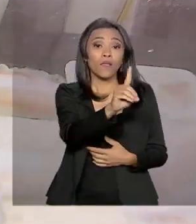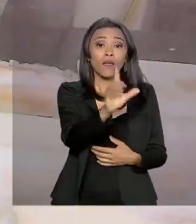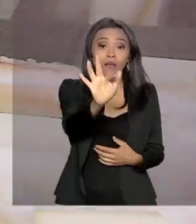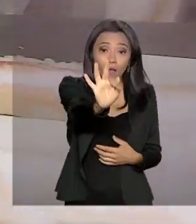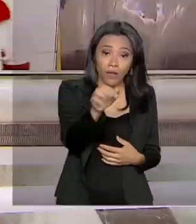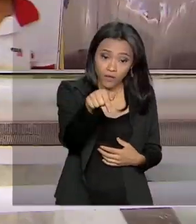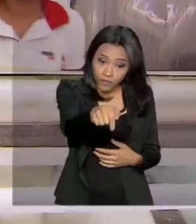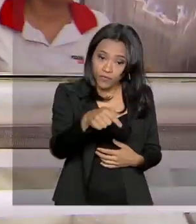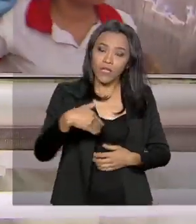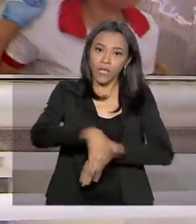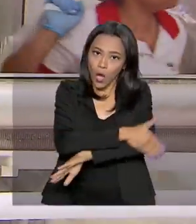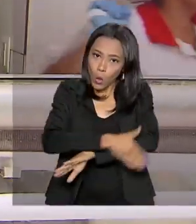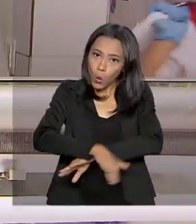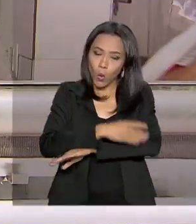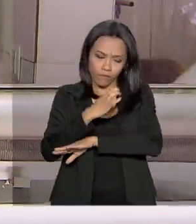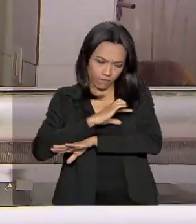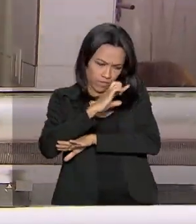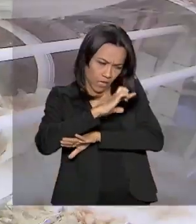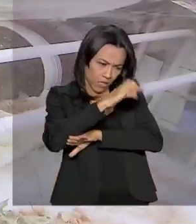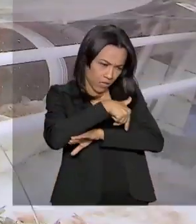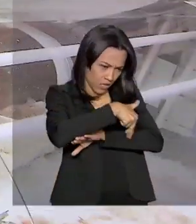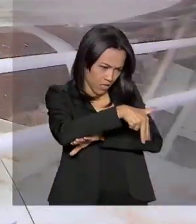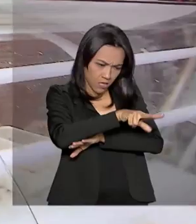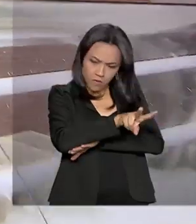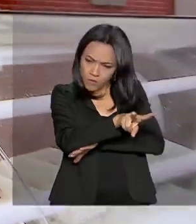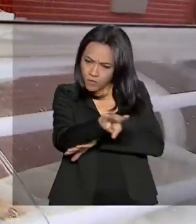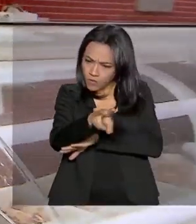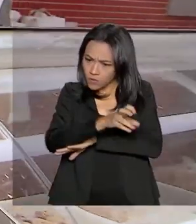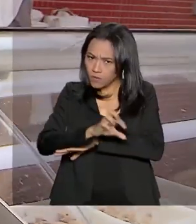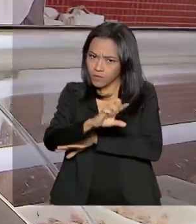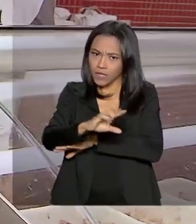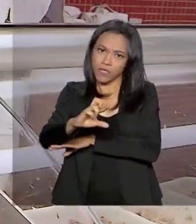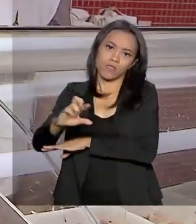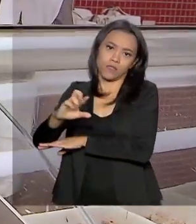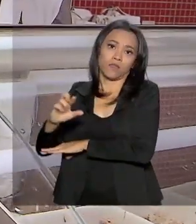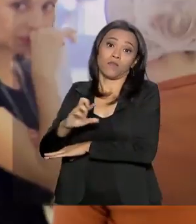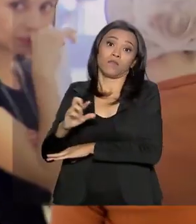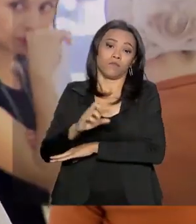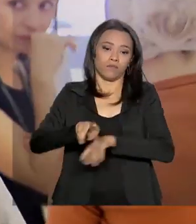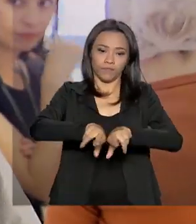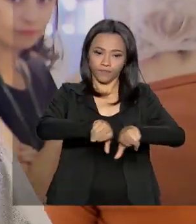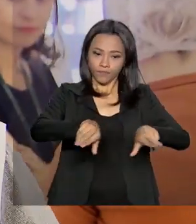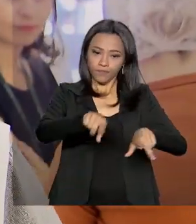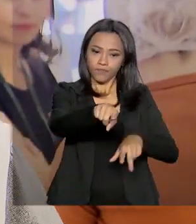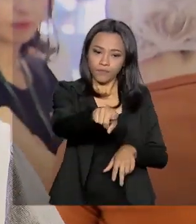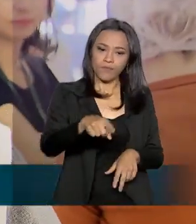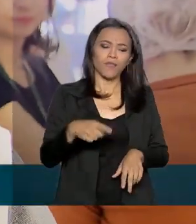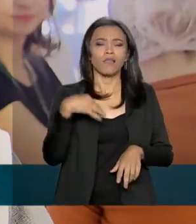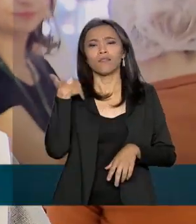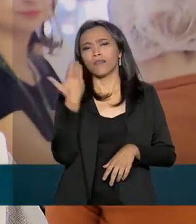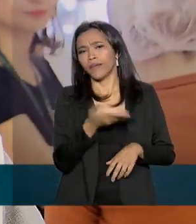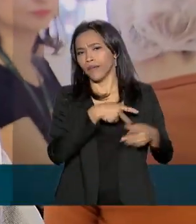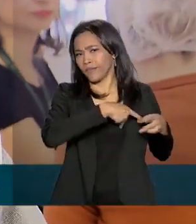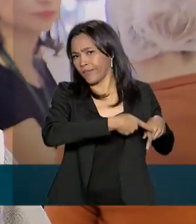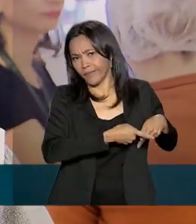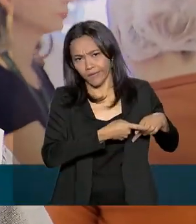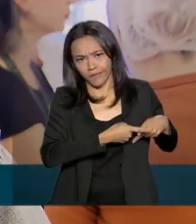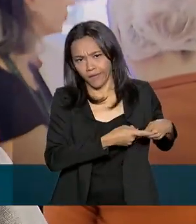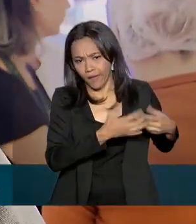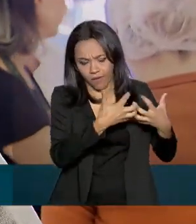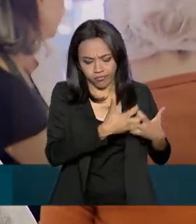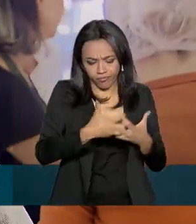Sanitária está nas ruas, fiscalizando locais que comercializam pescados e frutos do mar. Desde o transporte, recepção,